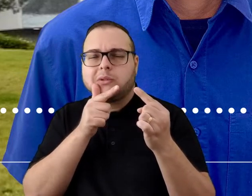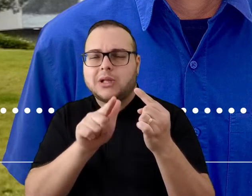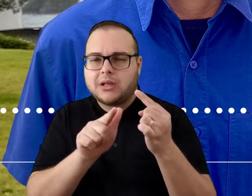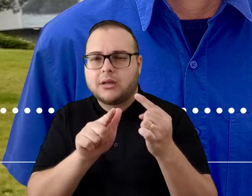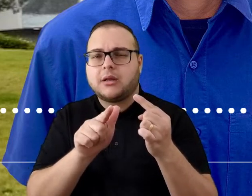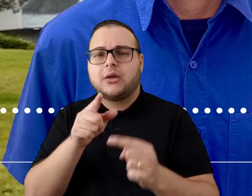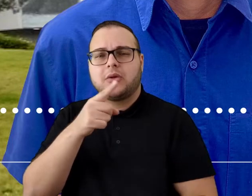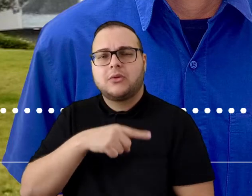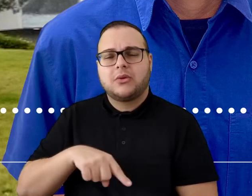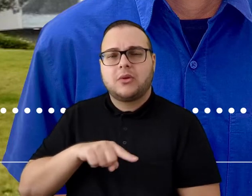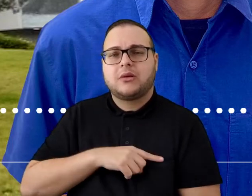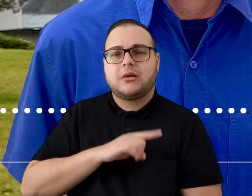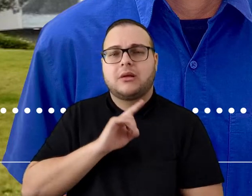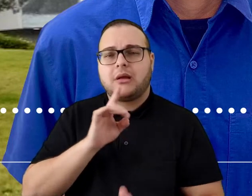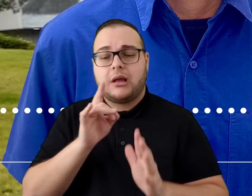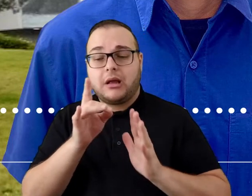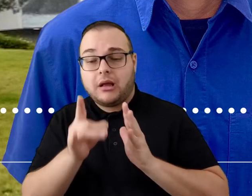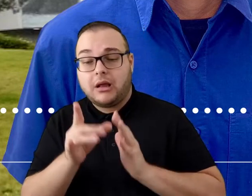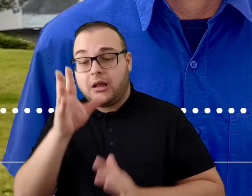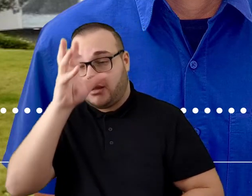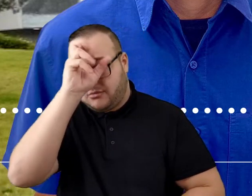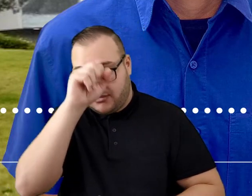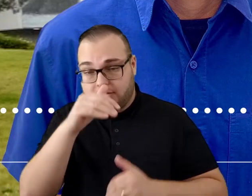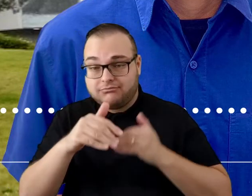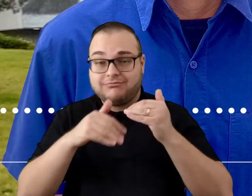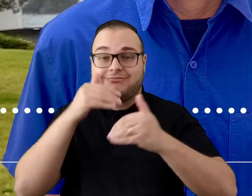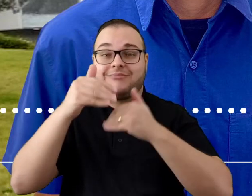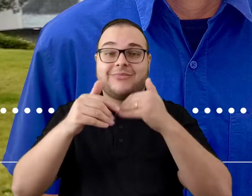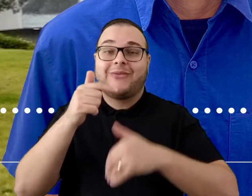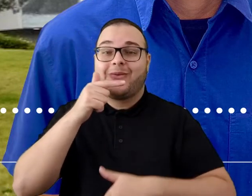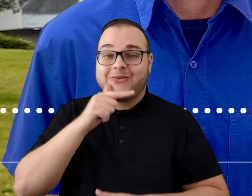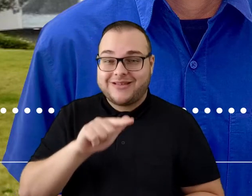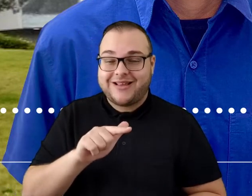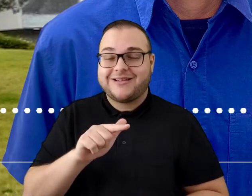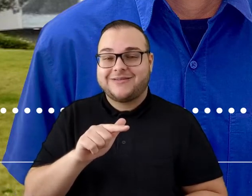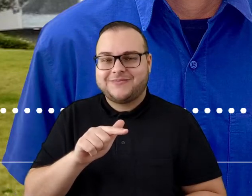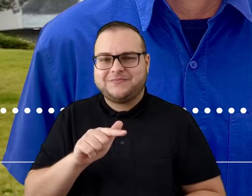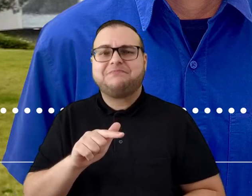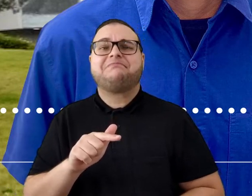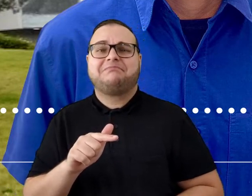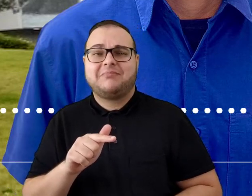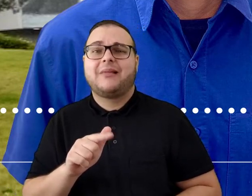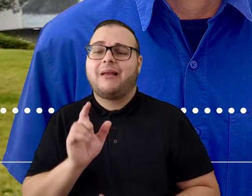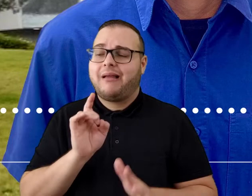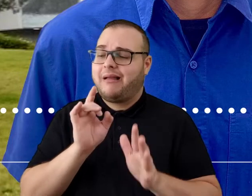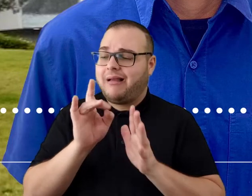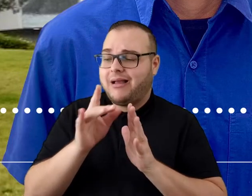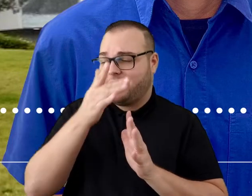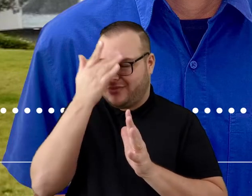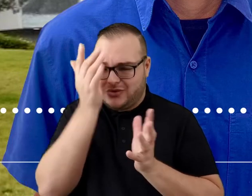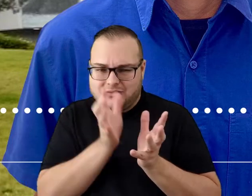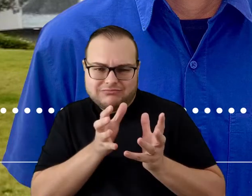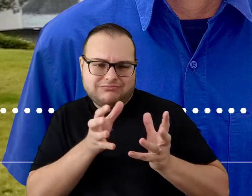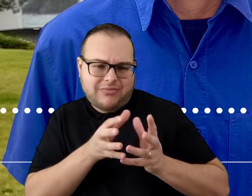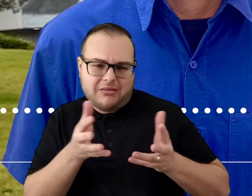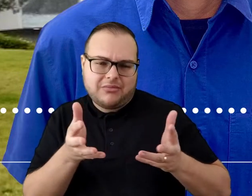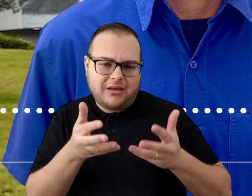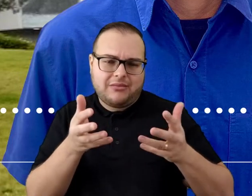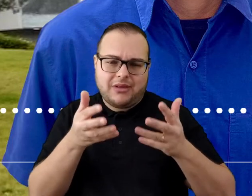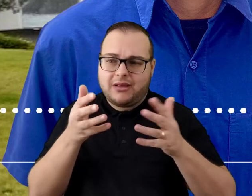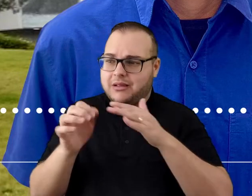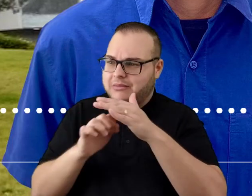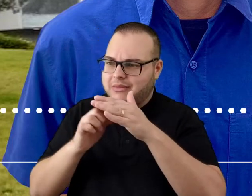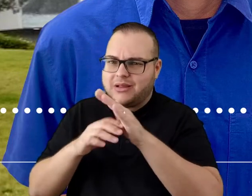empresa, né? O nosso aprendizado pra que a empresa consiga atingir os resultados. A história de cada um faz a história da empresa.